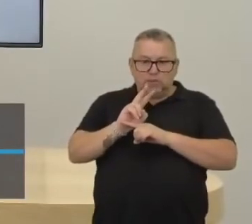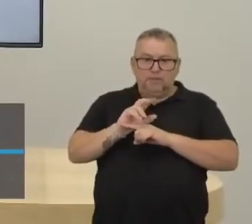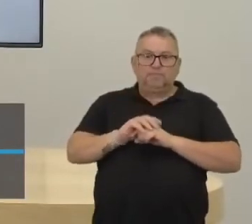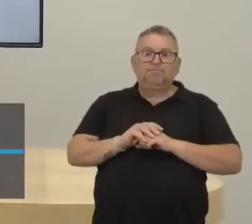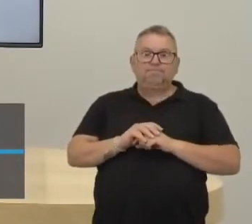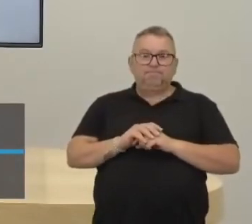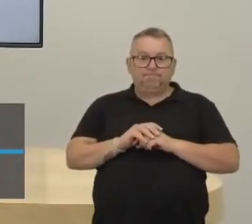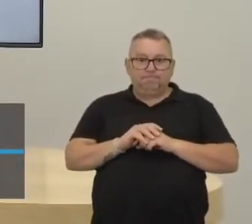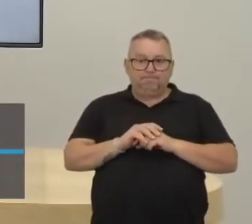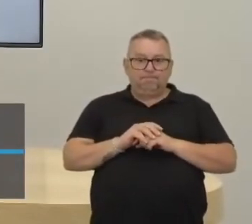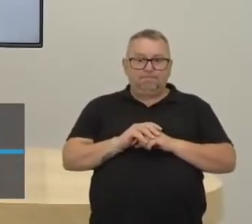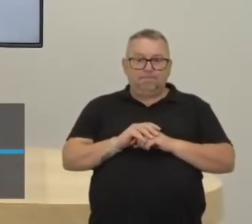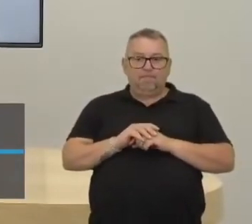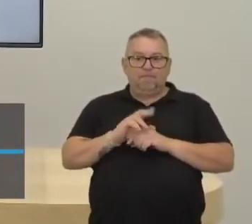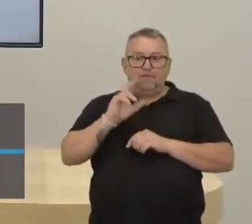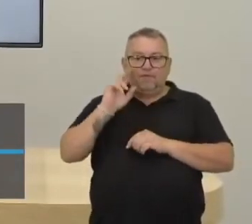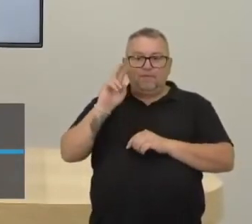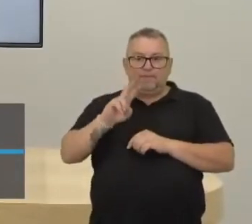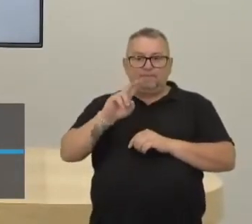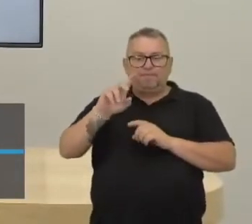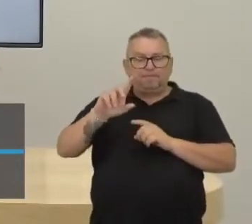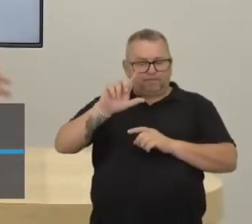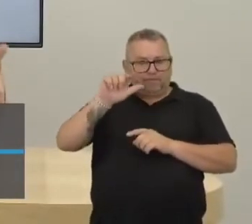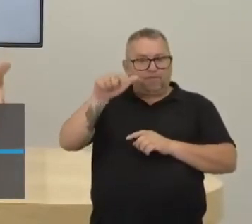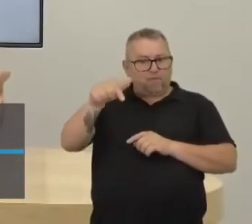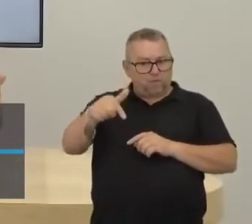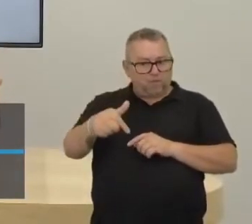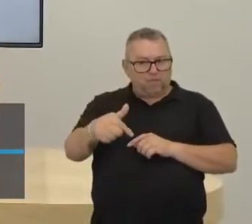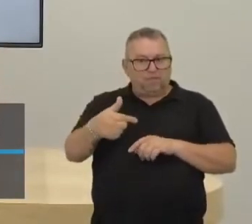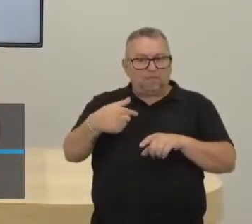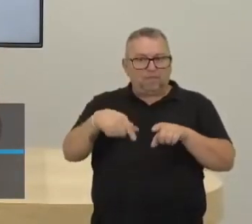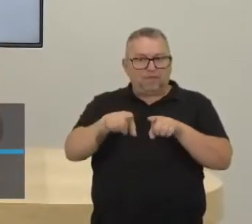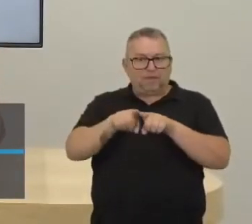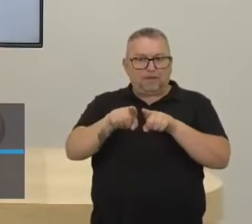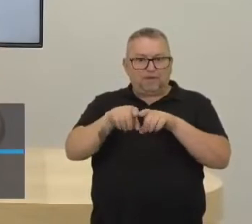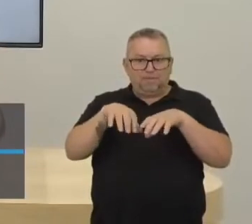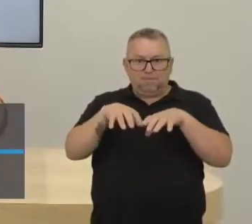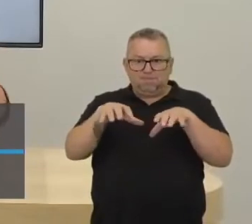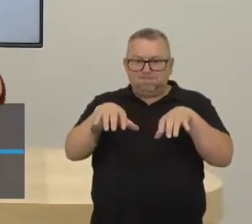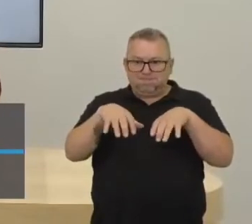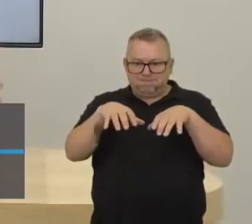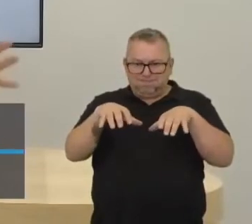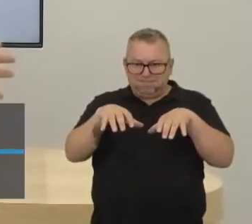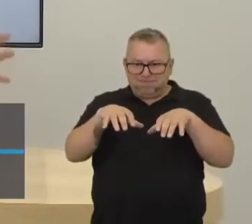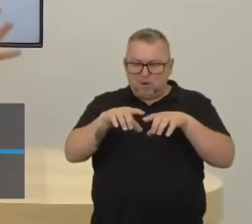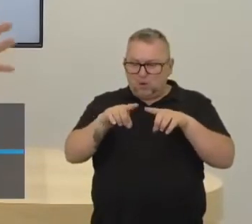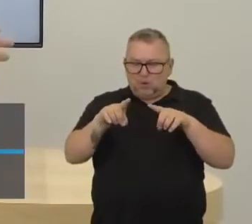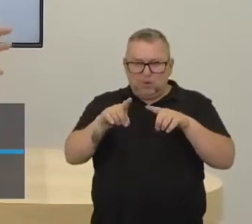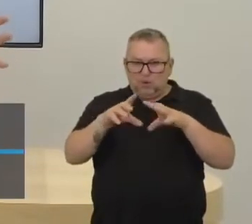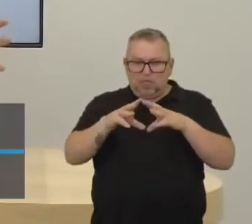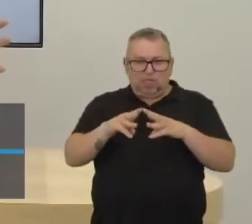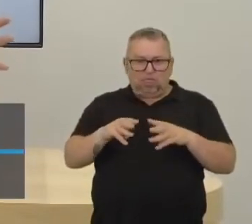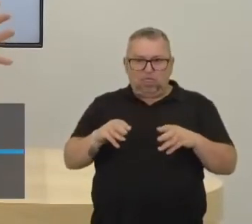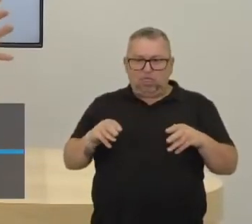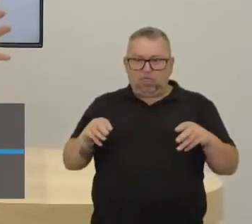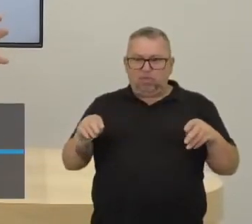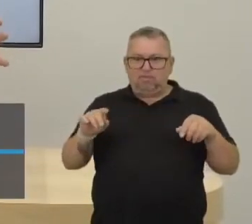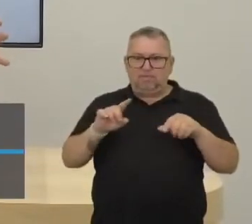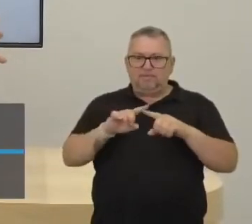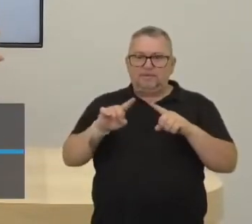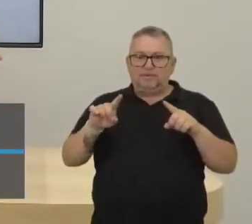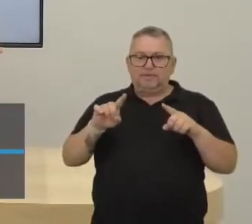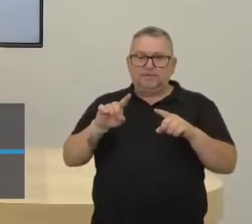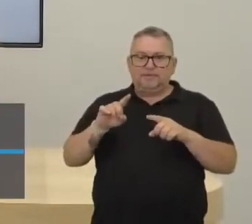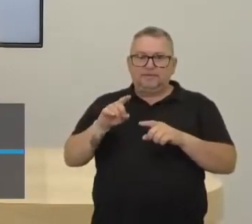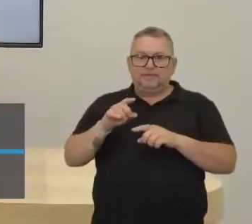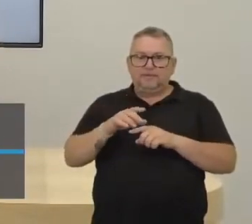social. Gente, vocês vão ver que mais pra frente, esse sistema aqui, ele não vai durar, né? Ele vai durar até, se eu não me engano, agora